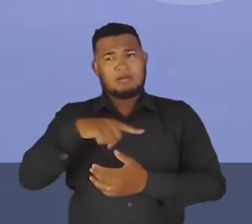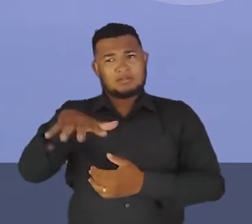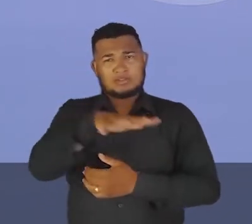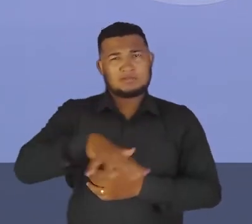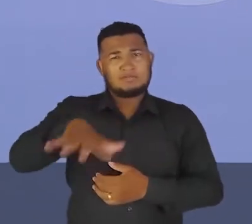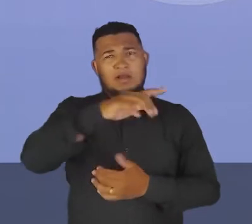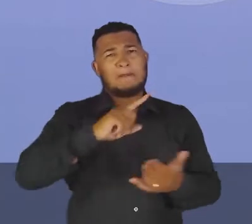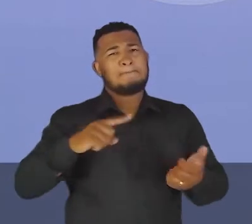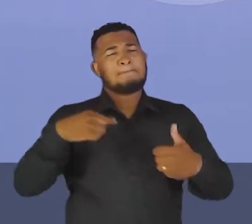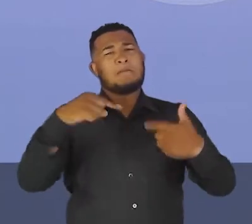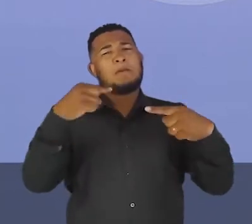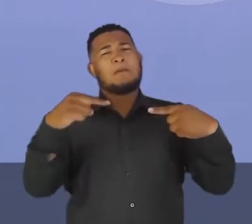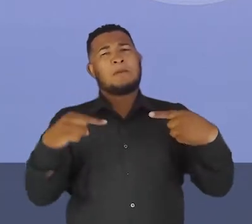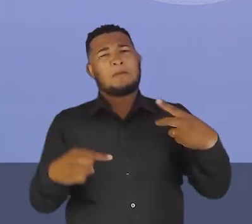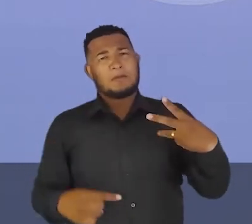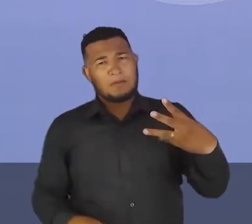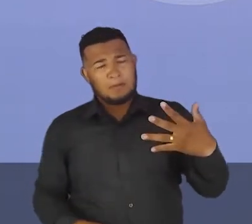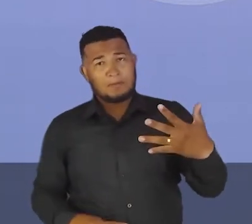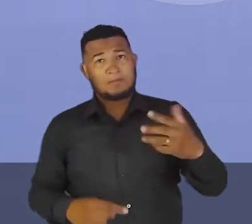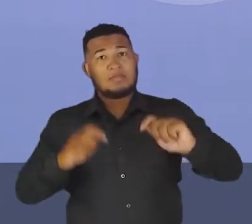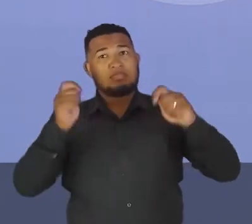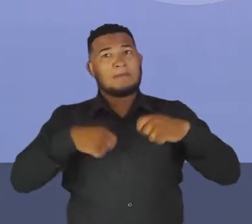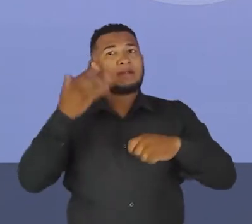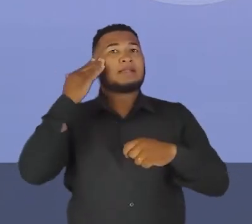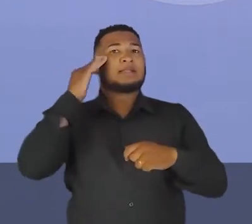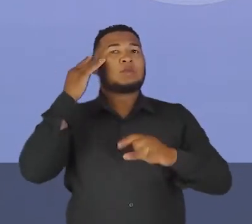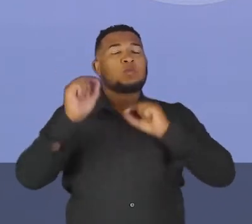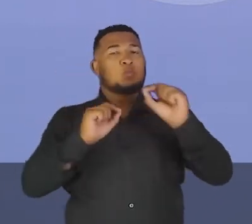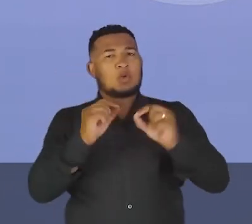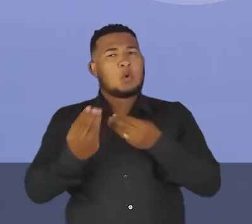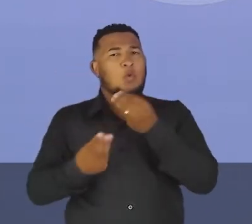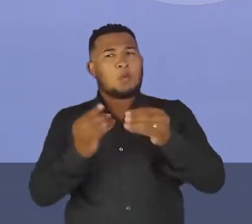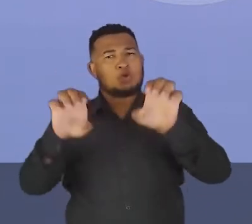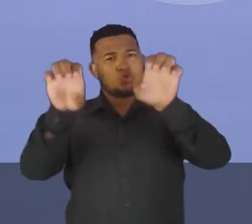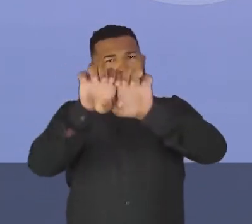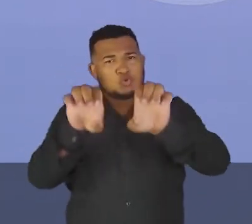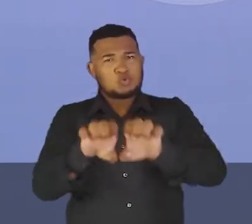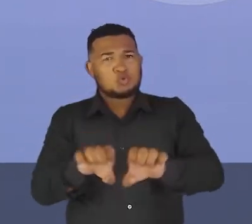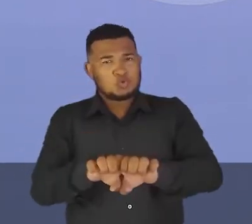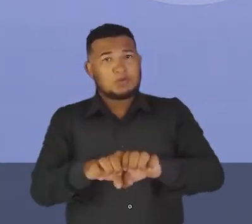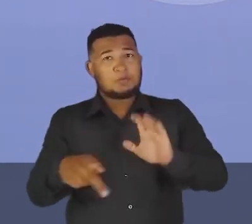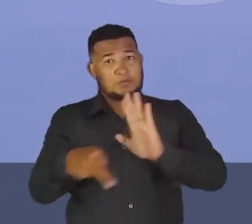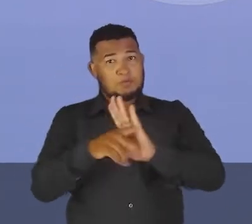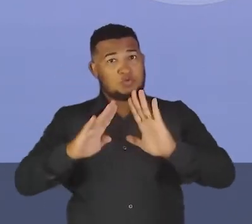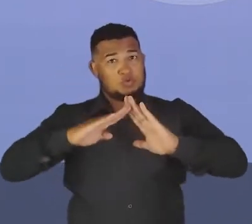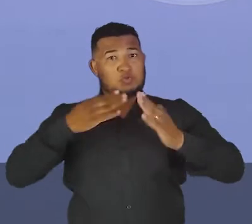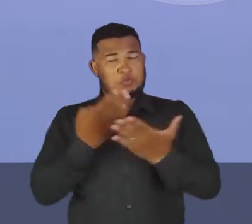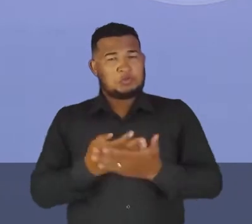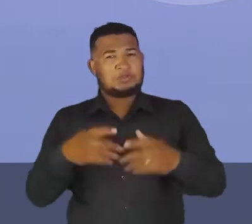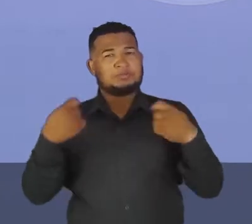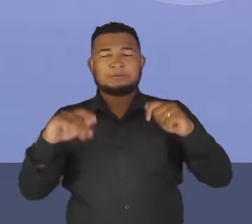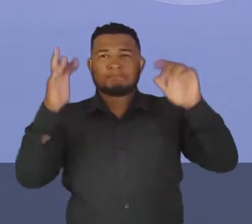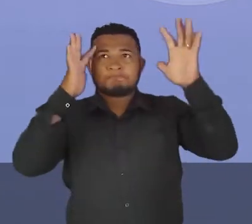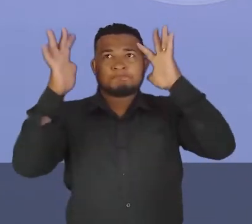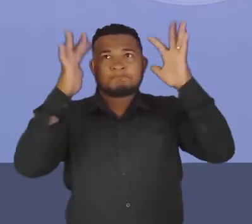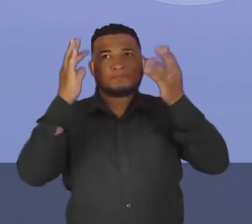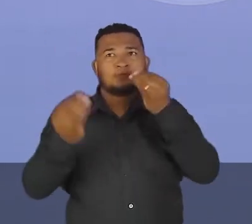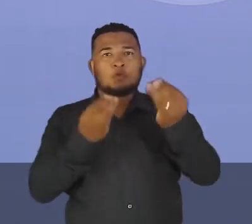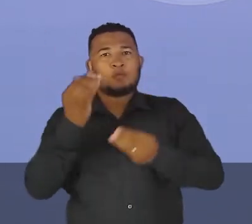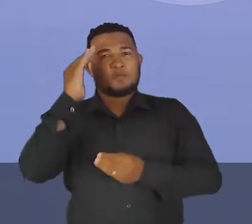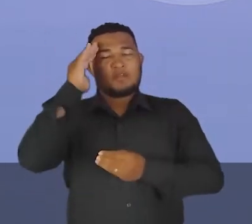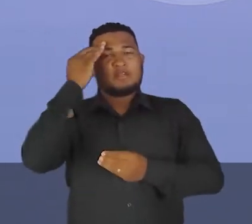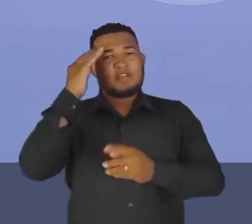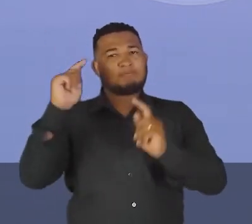e dessa forma a gente precisa entender que a arquitetura da escola ela deve ser pensada de forma a entender as